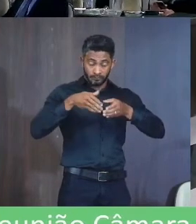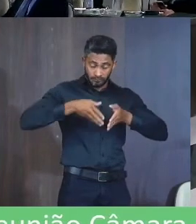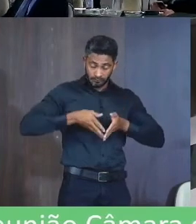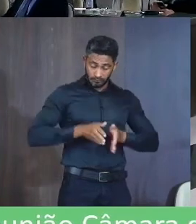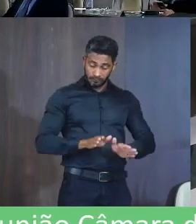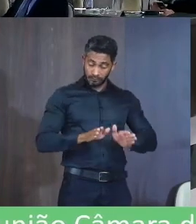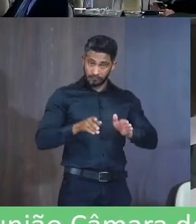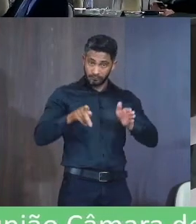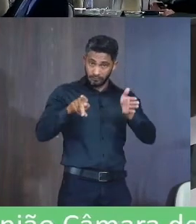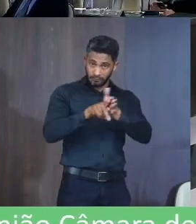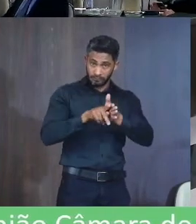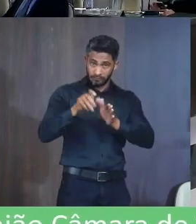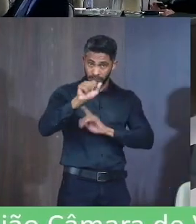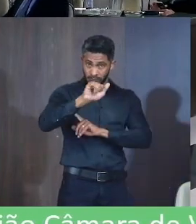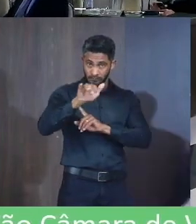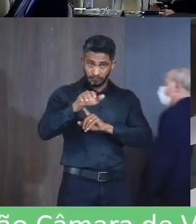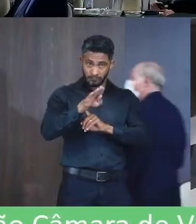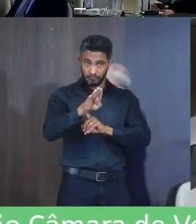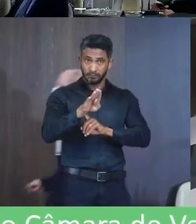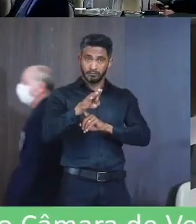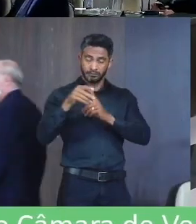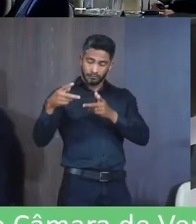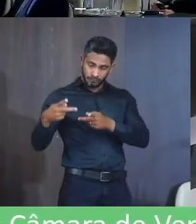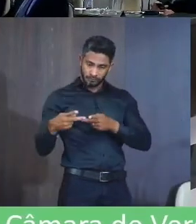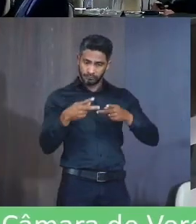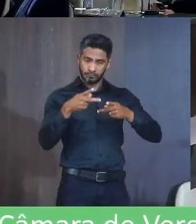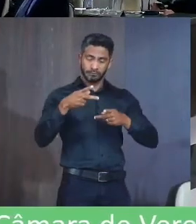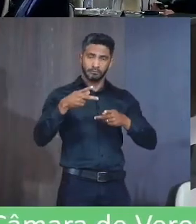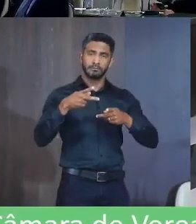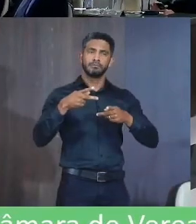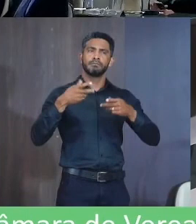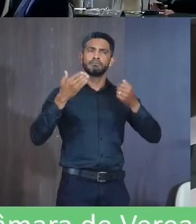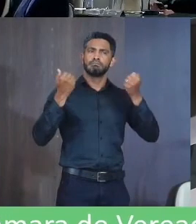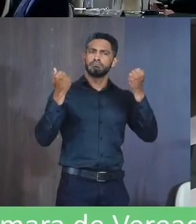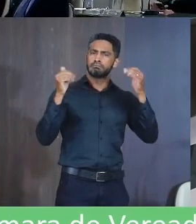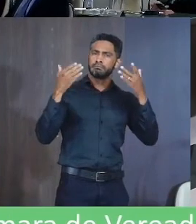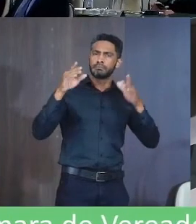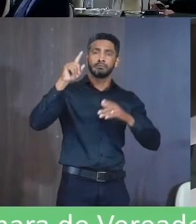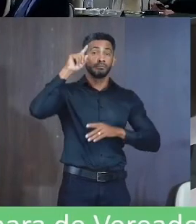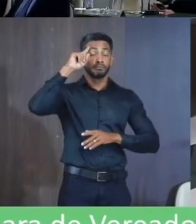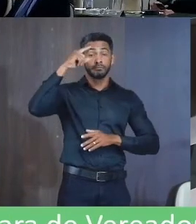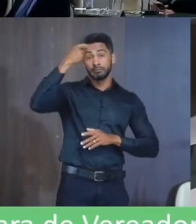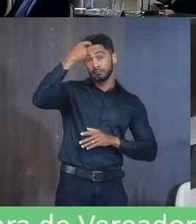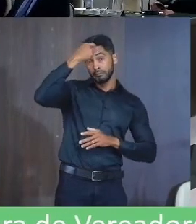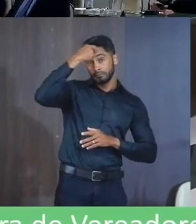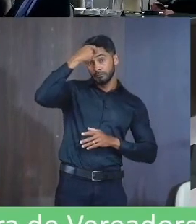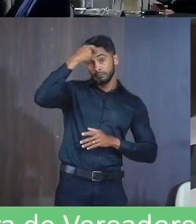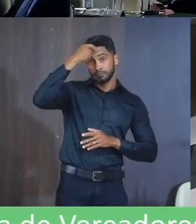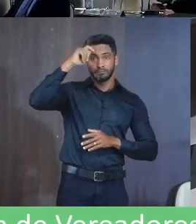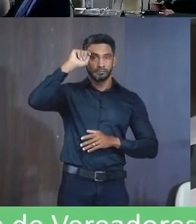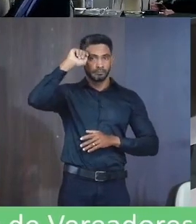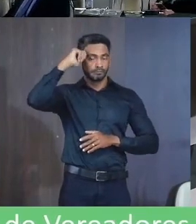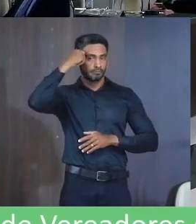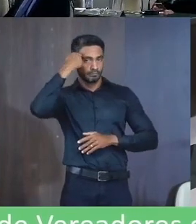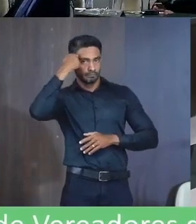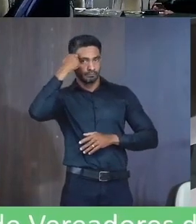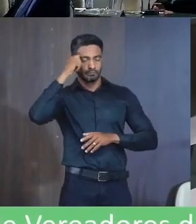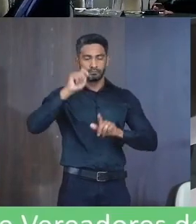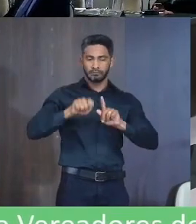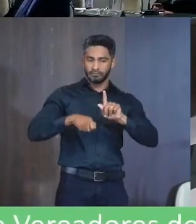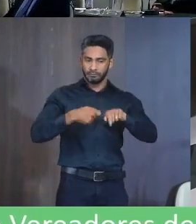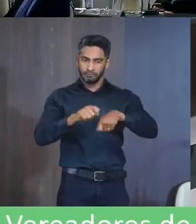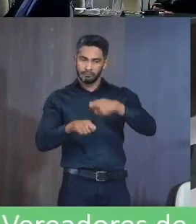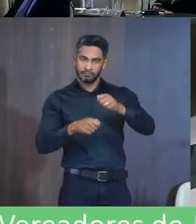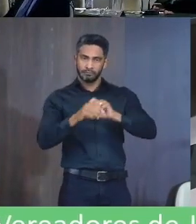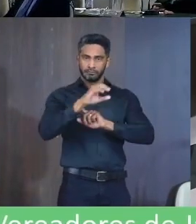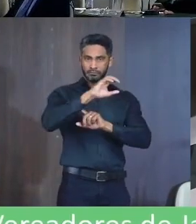e seus descendentes Em convite para a participação da celebração do dia da consciência negra Recomendação administrativa